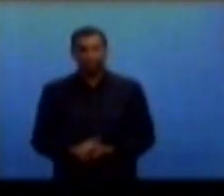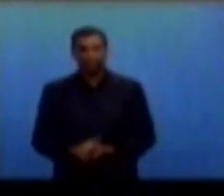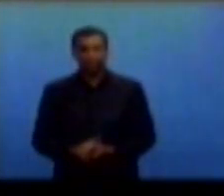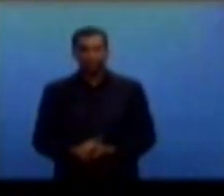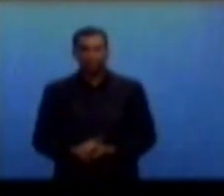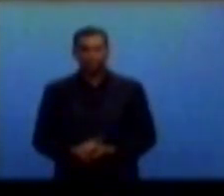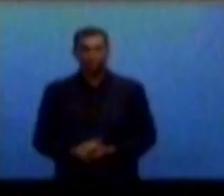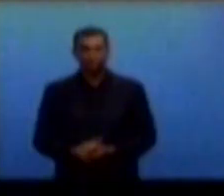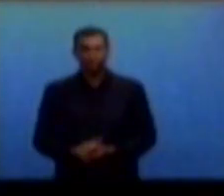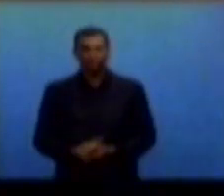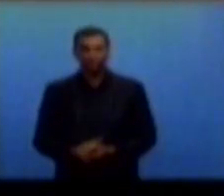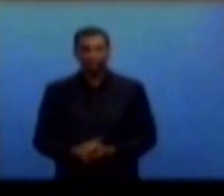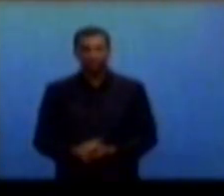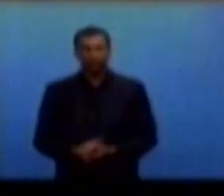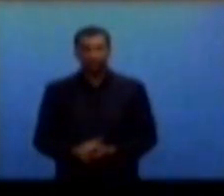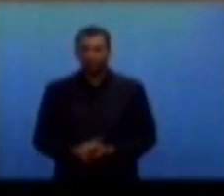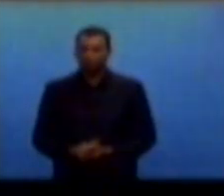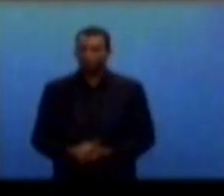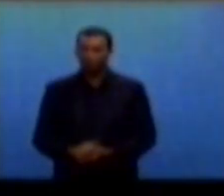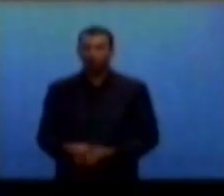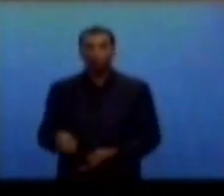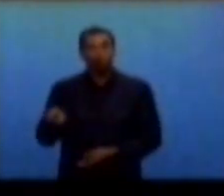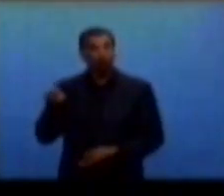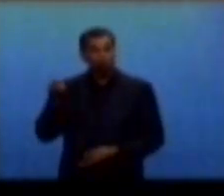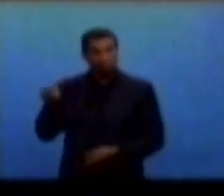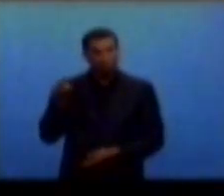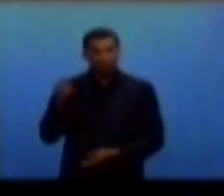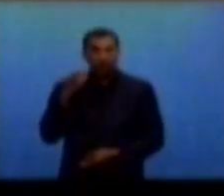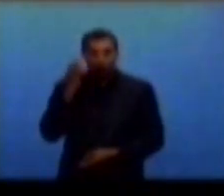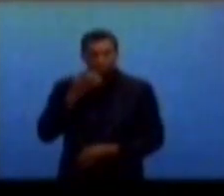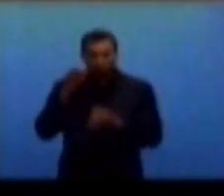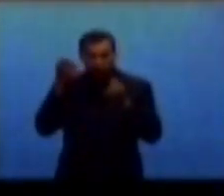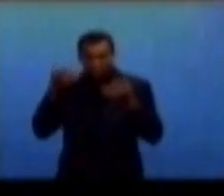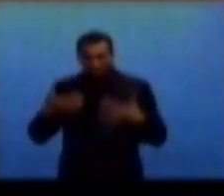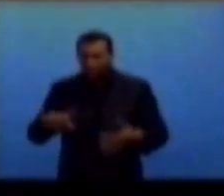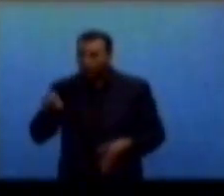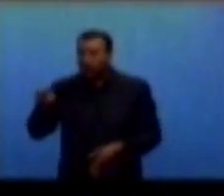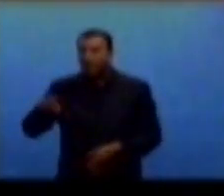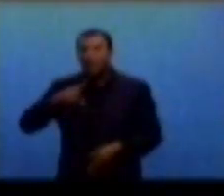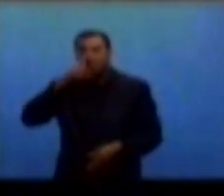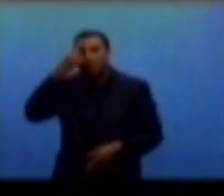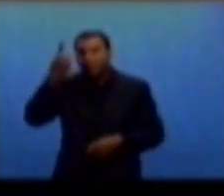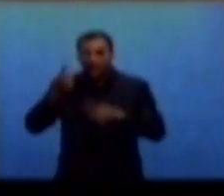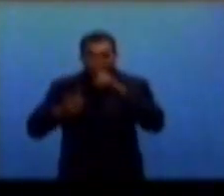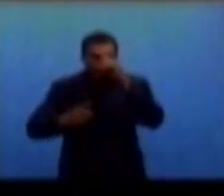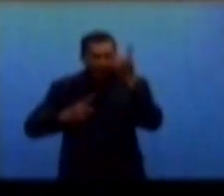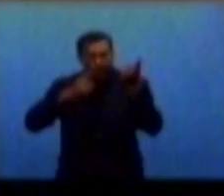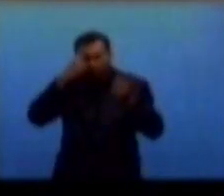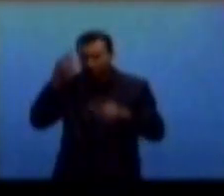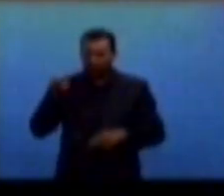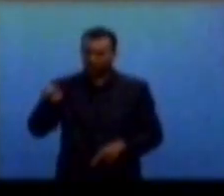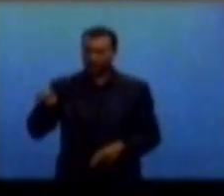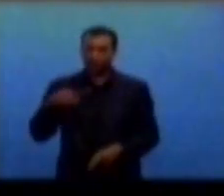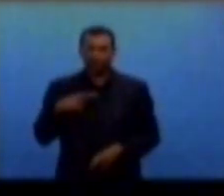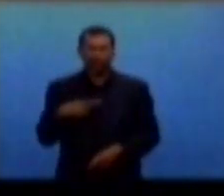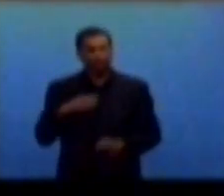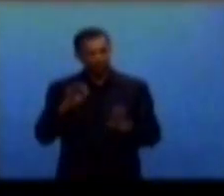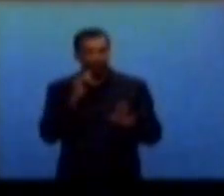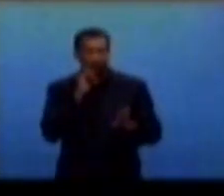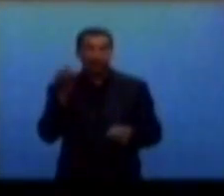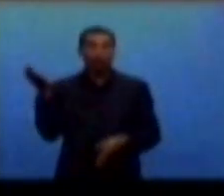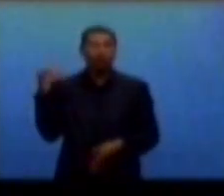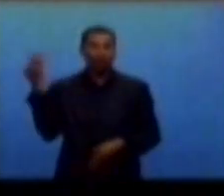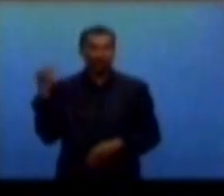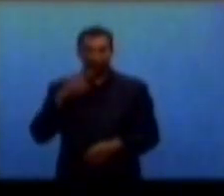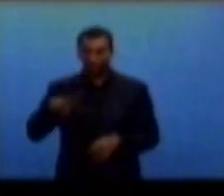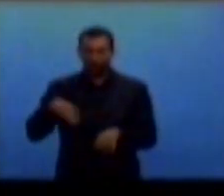Exª tem uma capacidade tão grande de inventar as coisas nesse Estado. V. Exª um dia veio na tribuna dessa casa